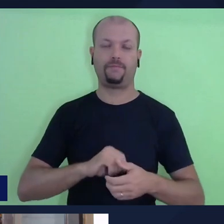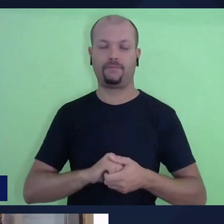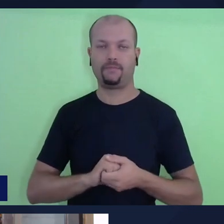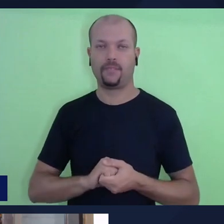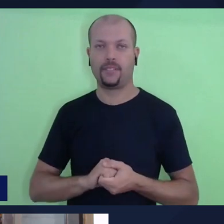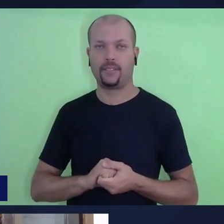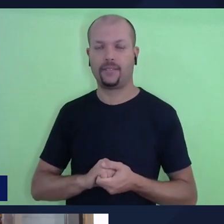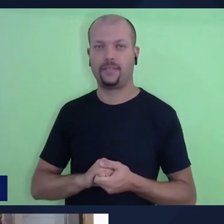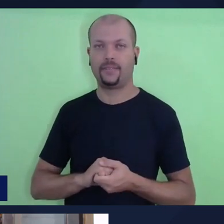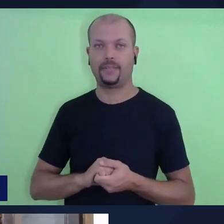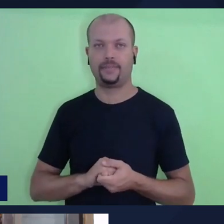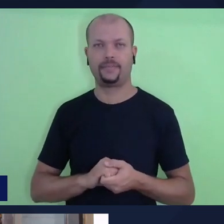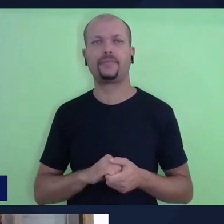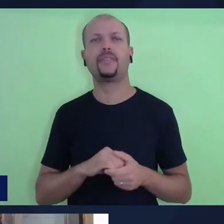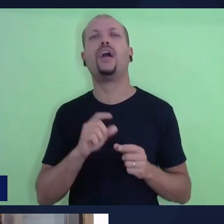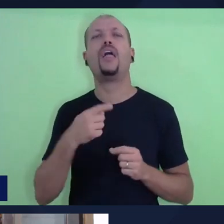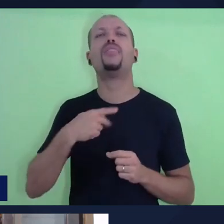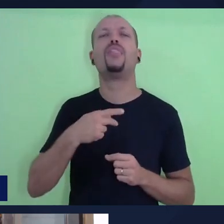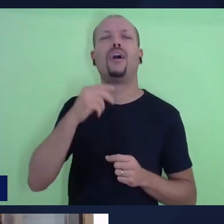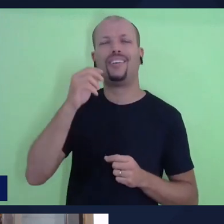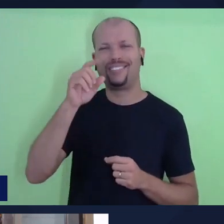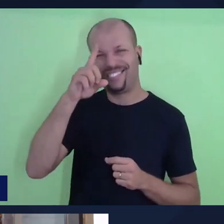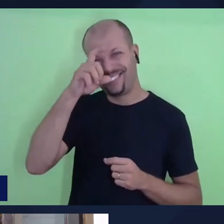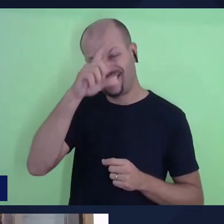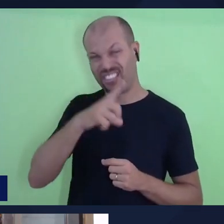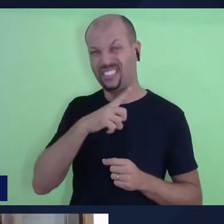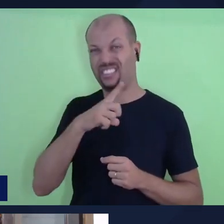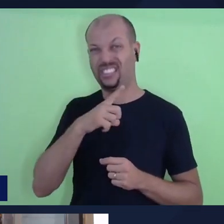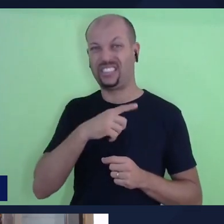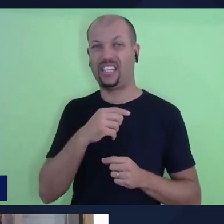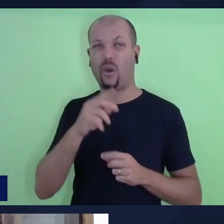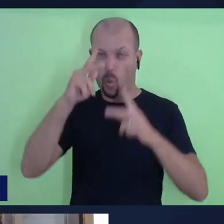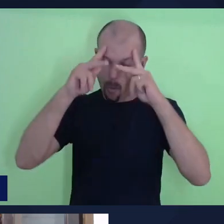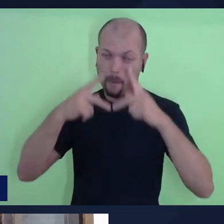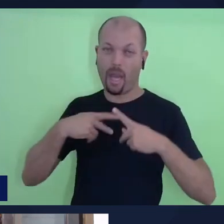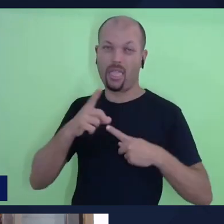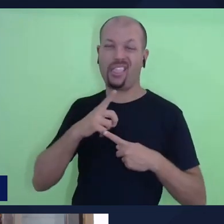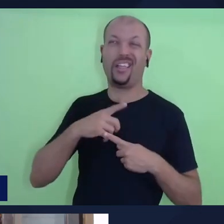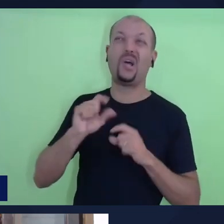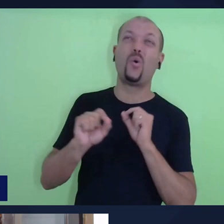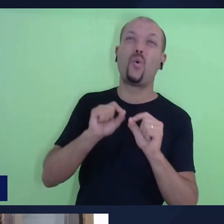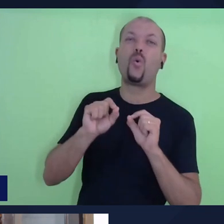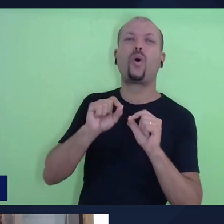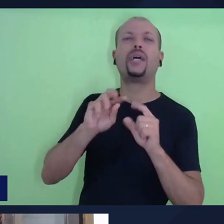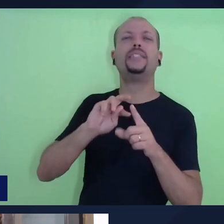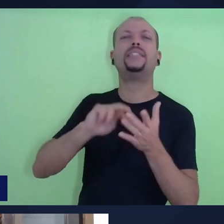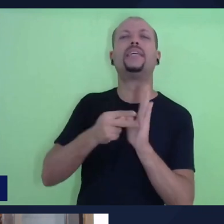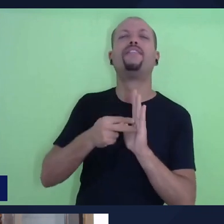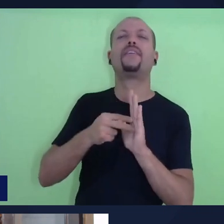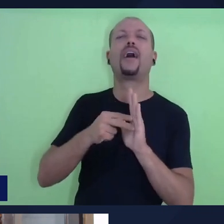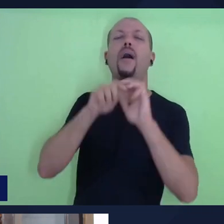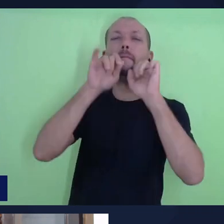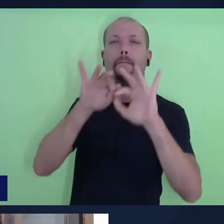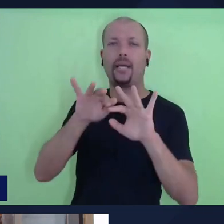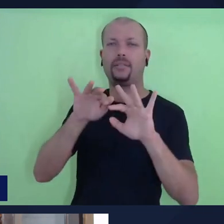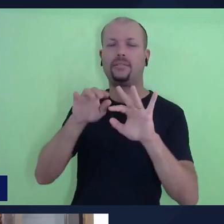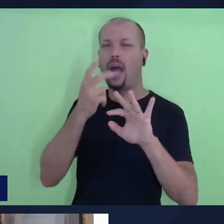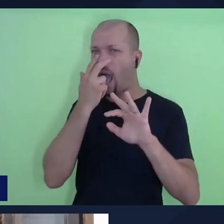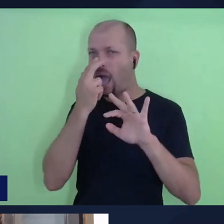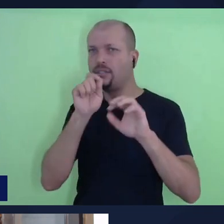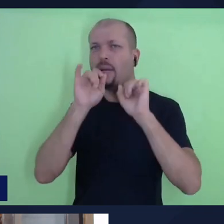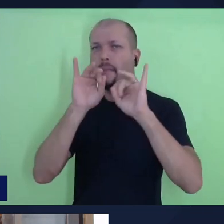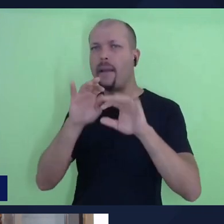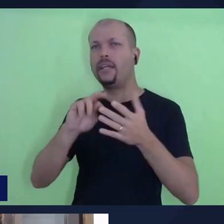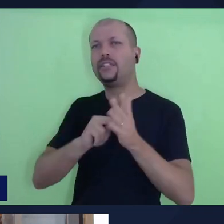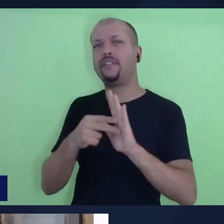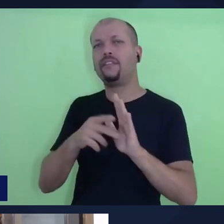O que a gente tem dificuldade, às vezes, de entender é o que é a bênção. A gente muitas vezes acha que a bênção é